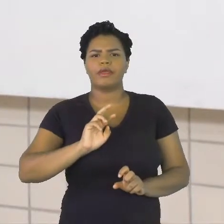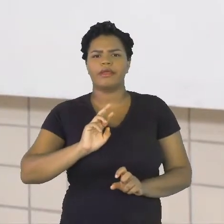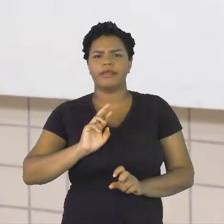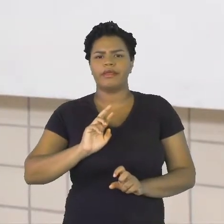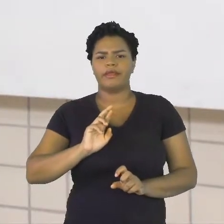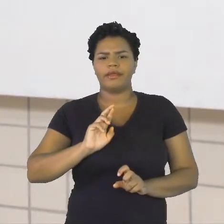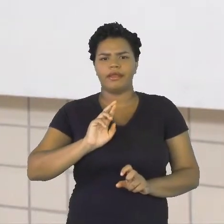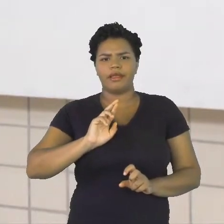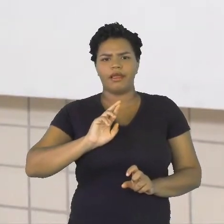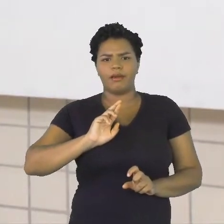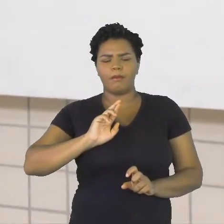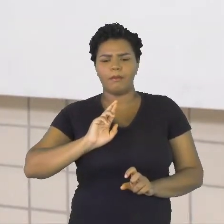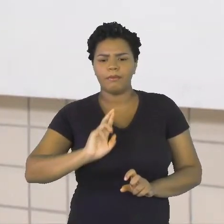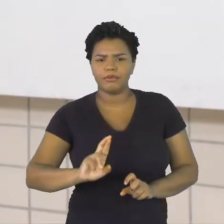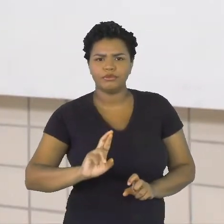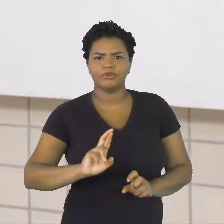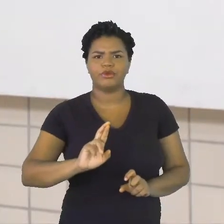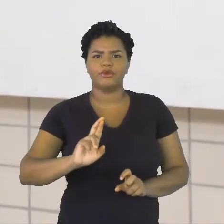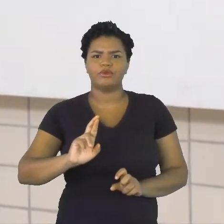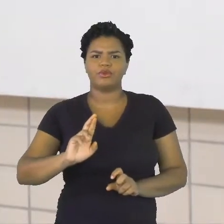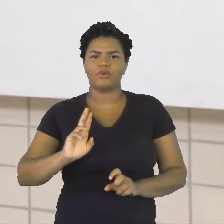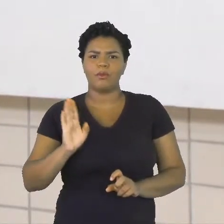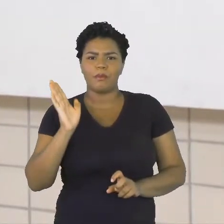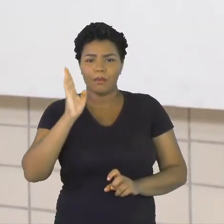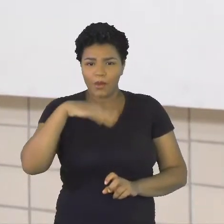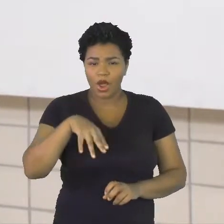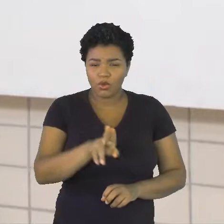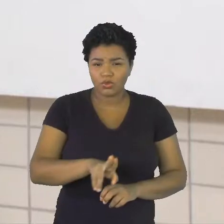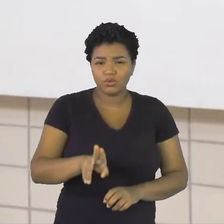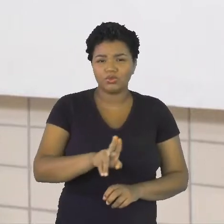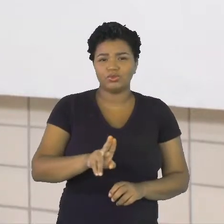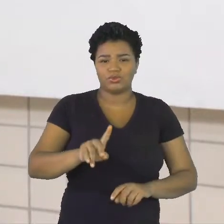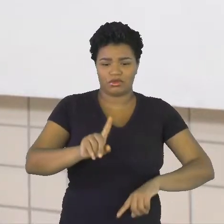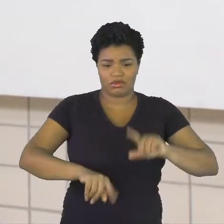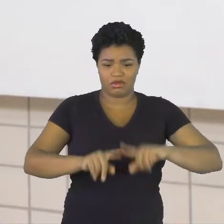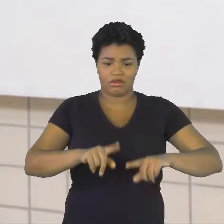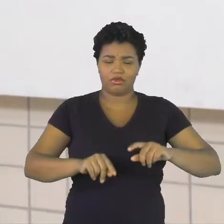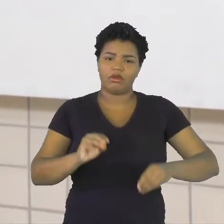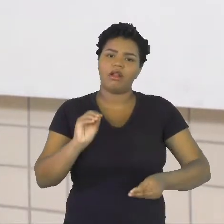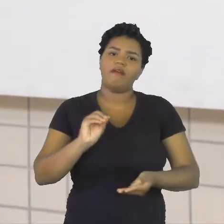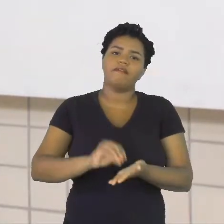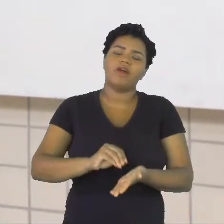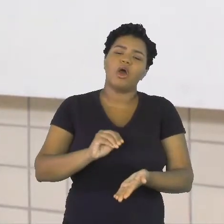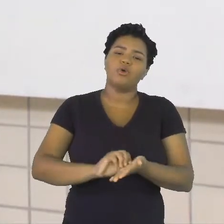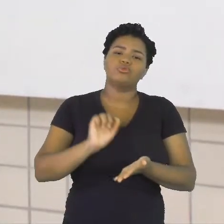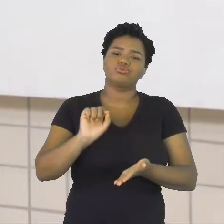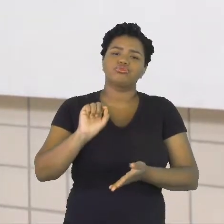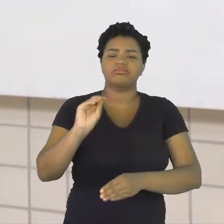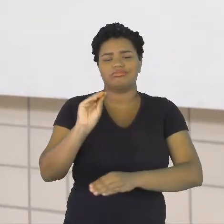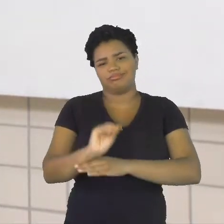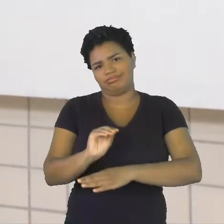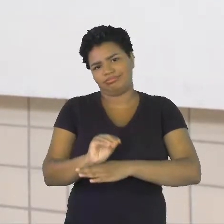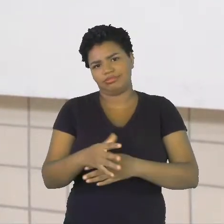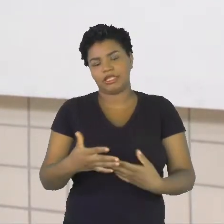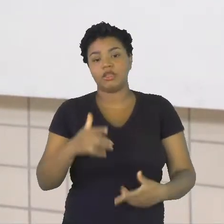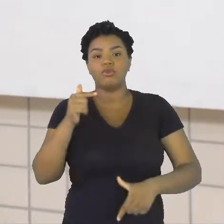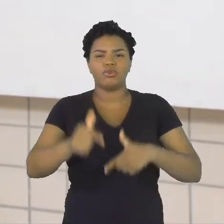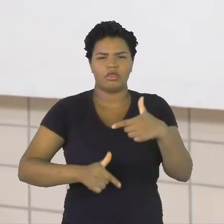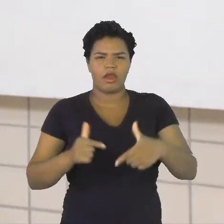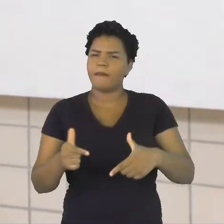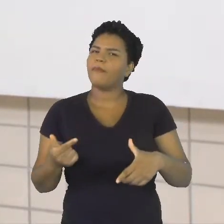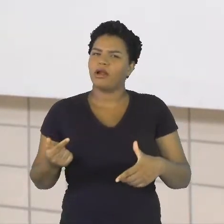mau uso, às vezes, dos recursos que nós temos, da falta de cuidado. Então, eles têm um trabalho mais